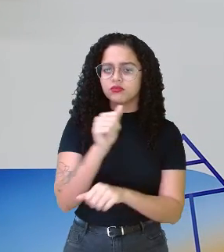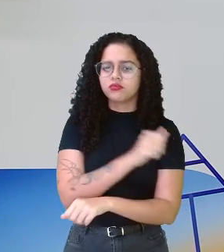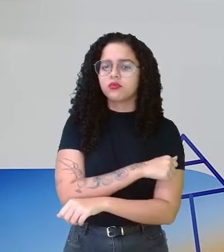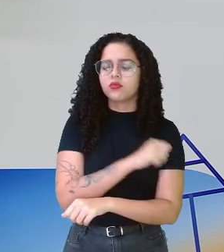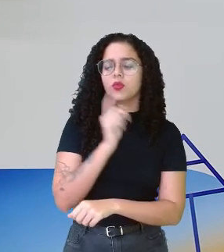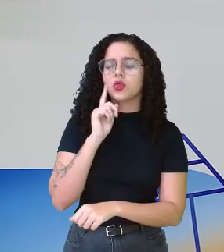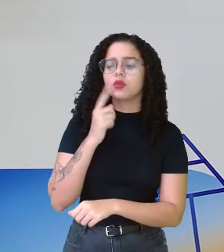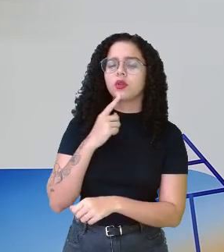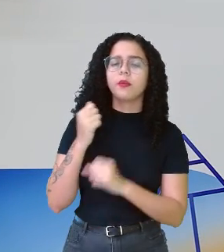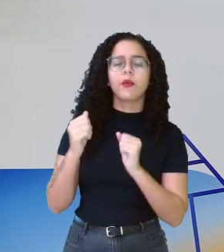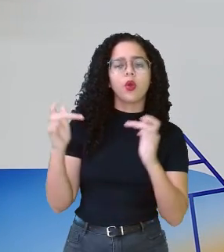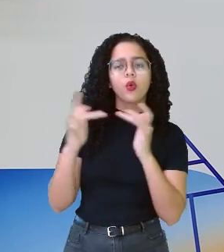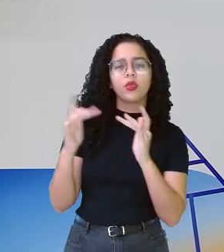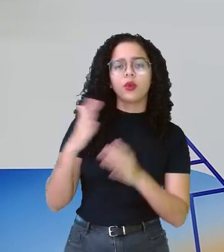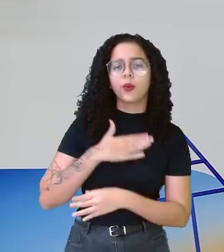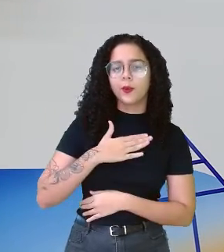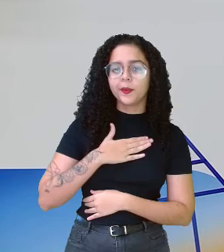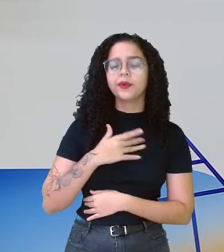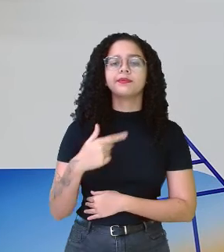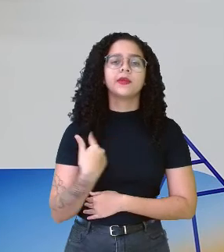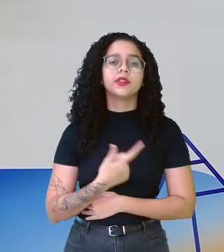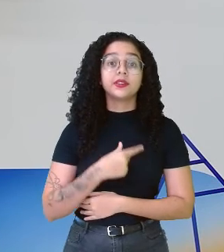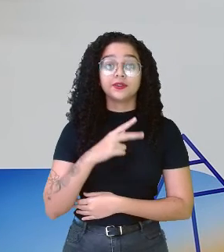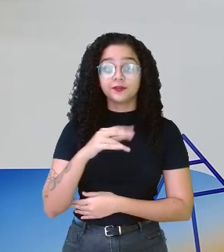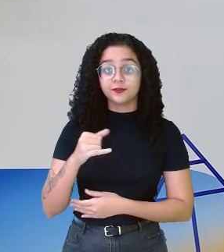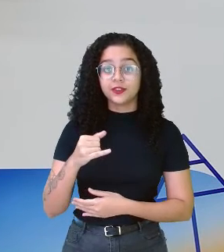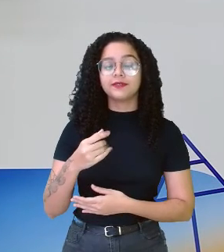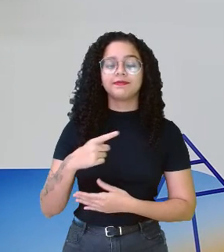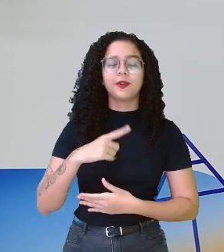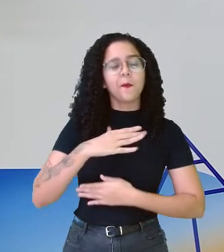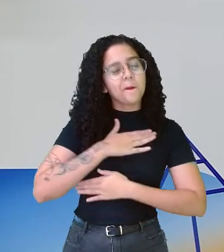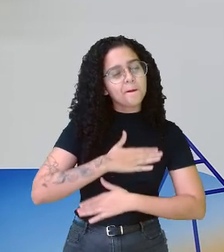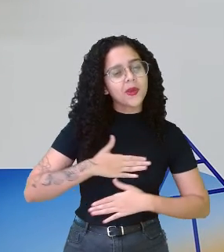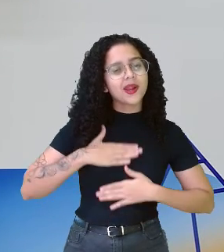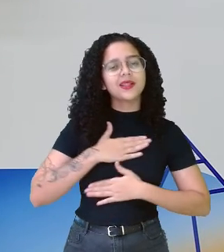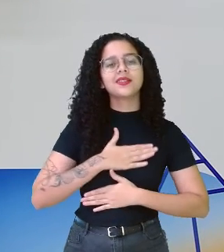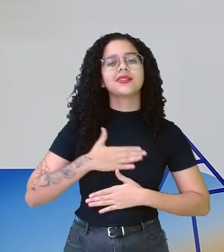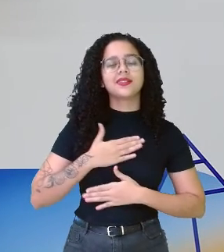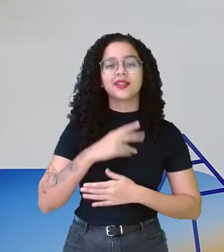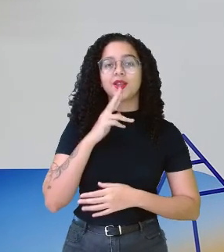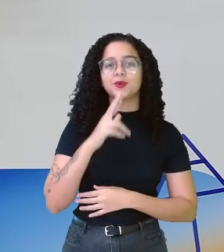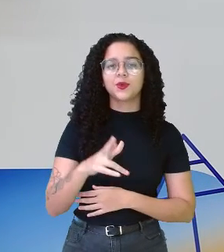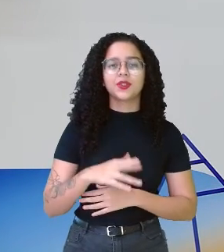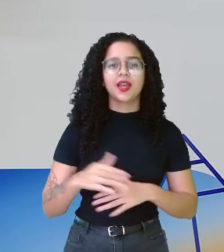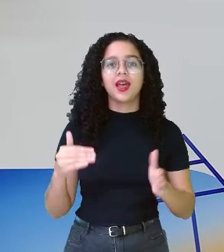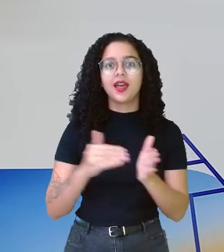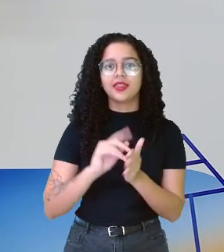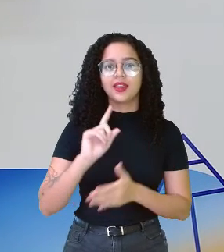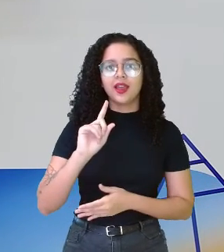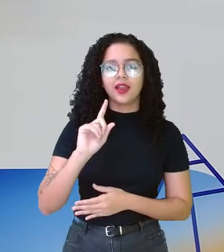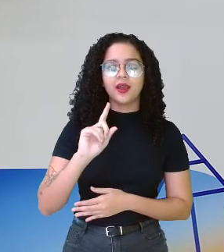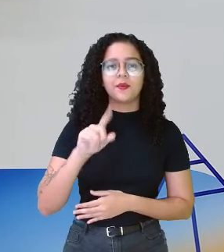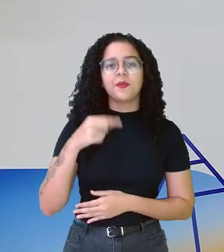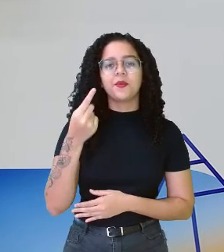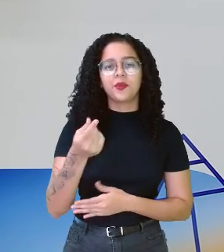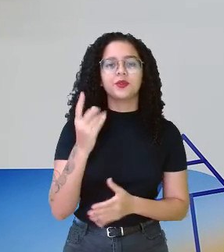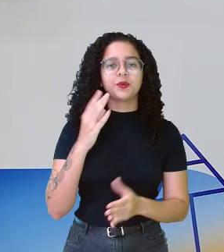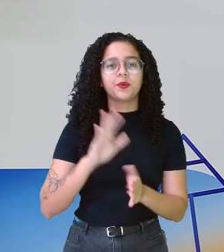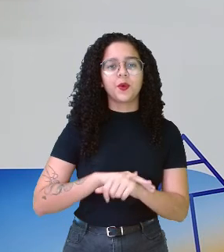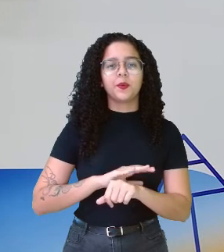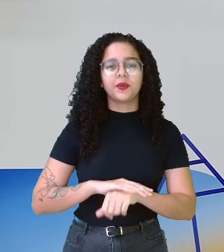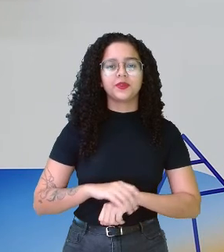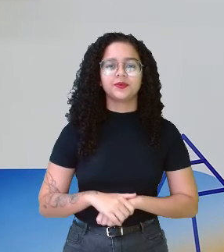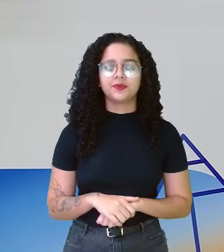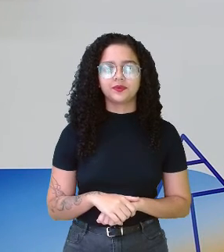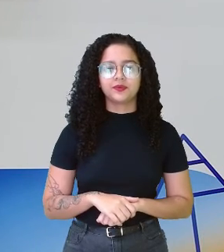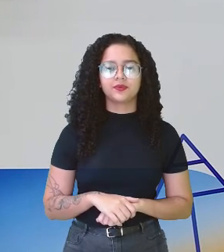surdo, entre em contato e nós vamos ter o prazer de tirar as suas dúvidas. Até o nosso próximo momento.